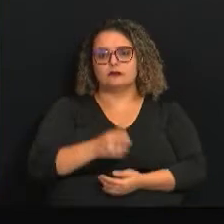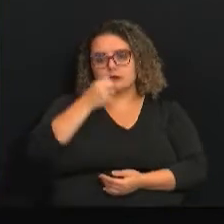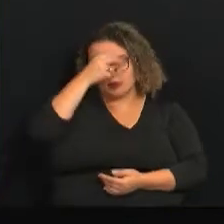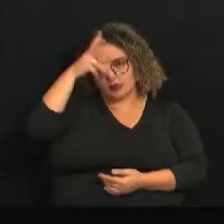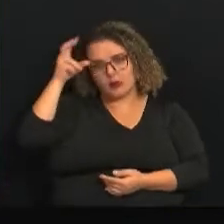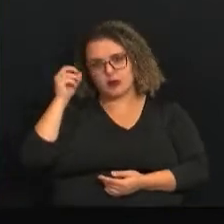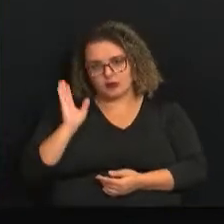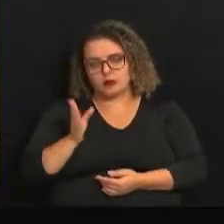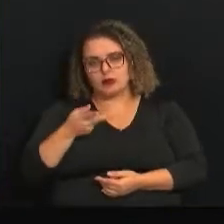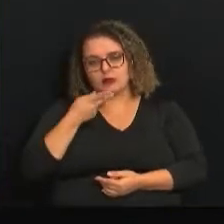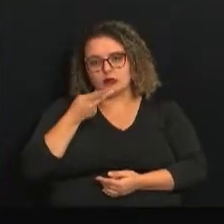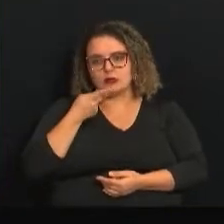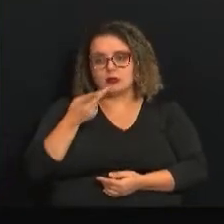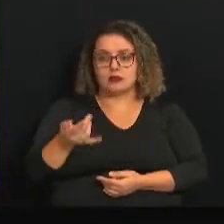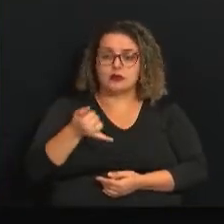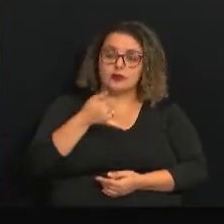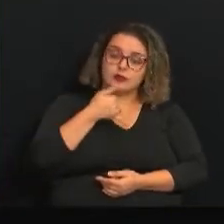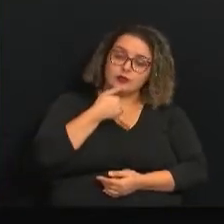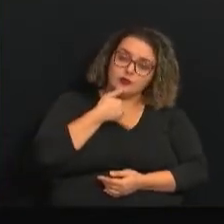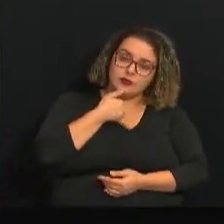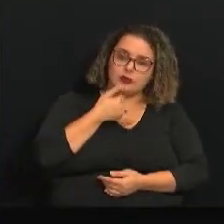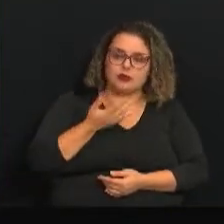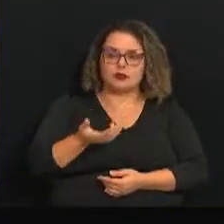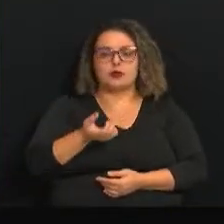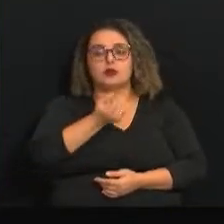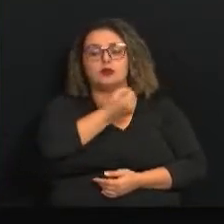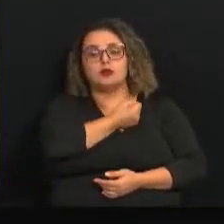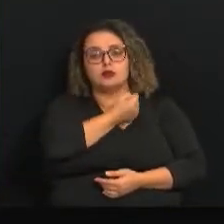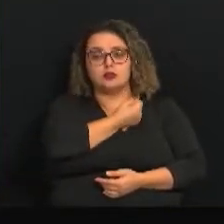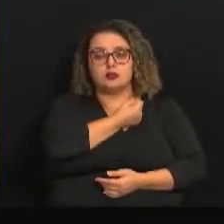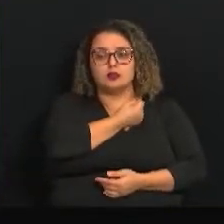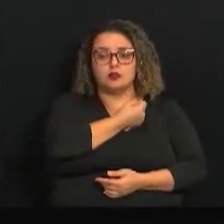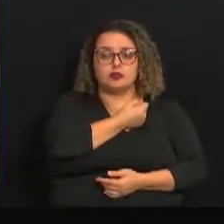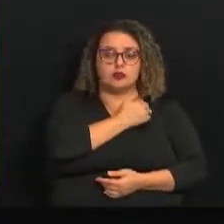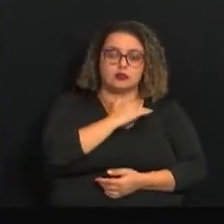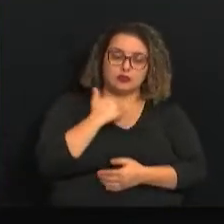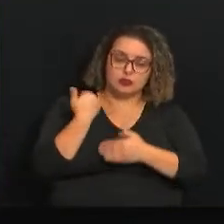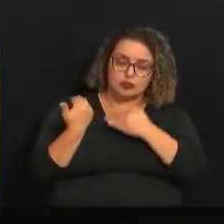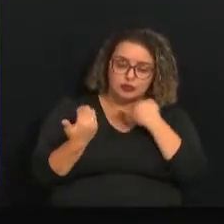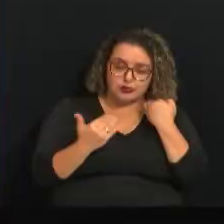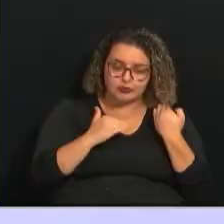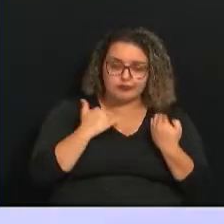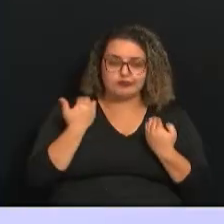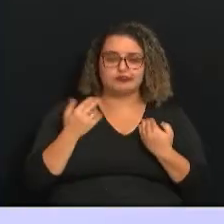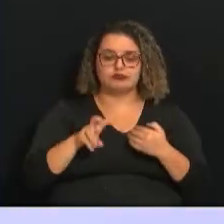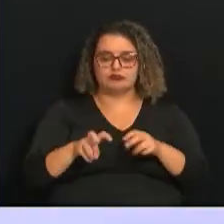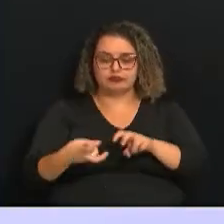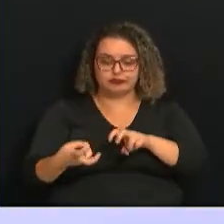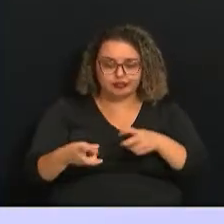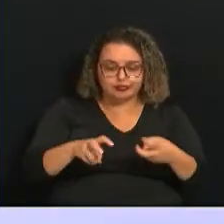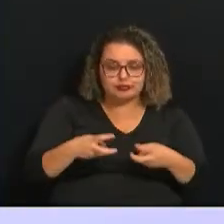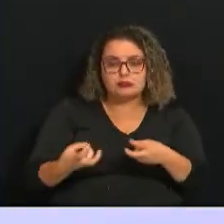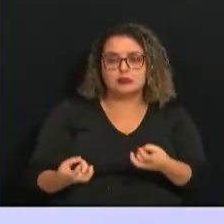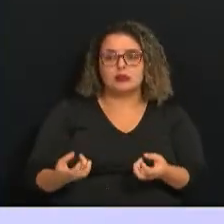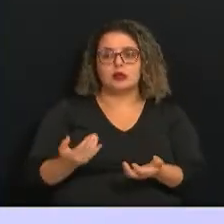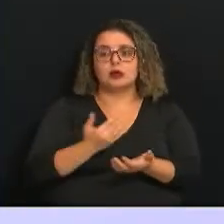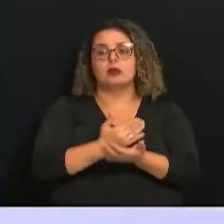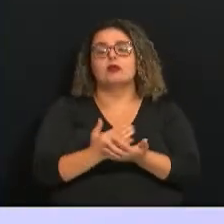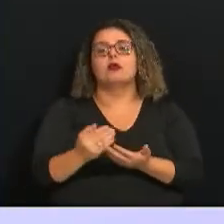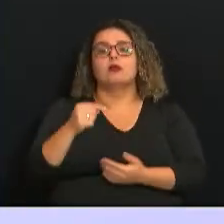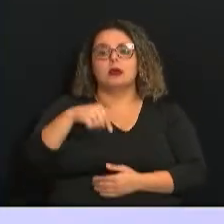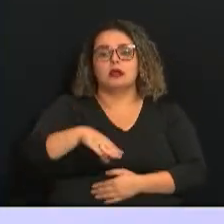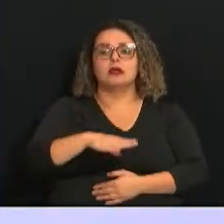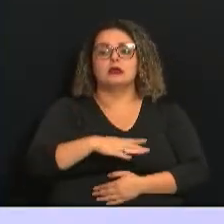infelizmente a gente tem um número muito grande de óbitos ao longo dessa série histórica, que começa aqui em Campinas